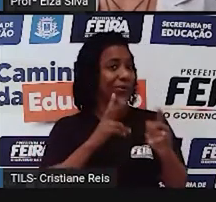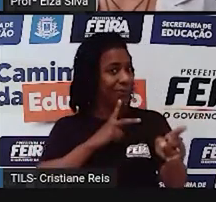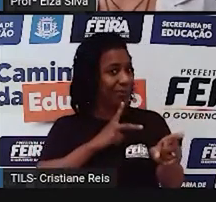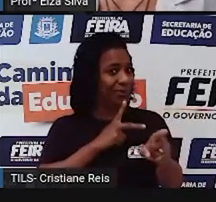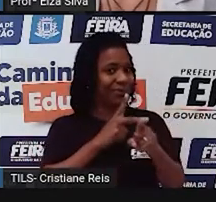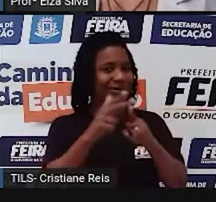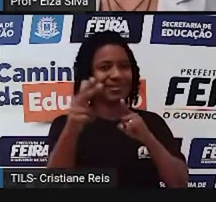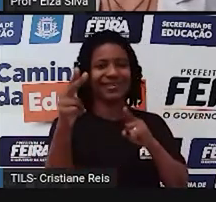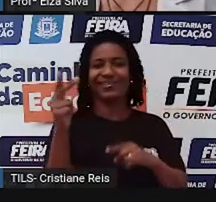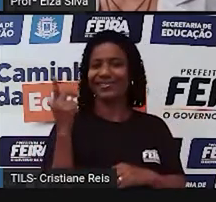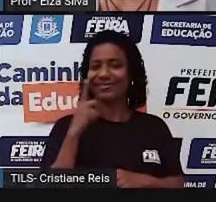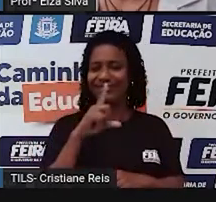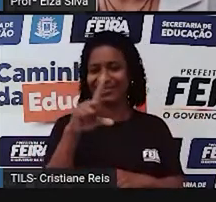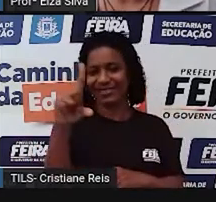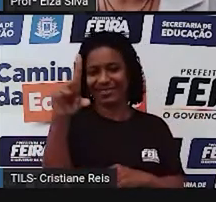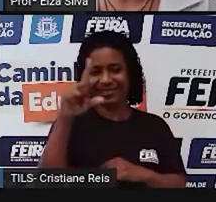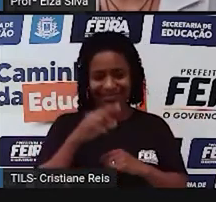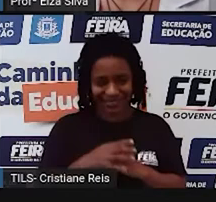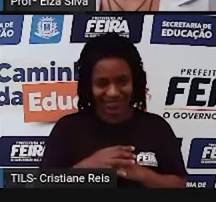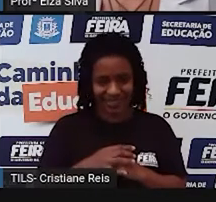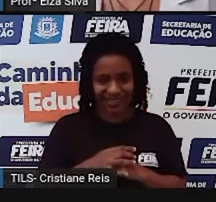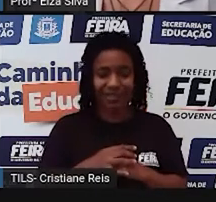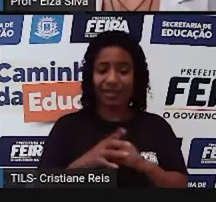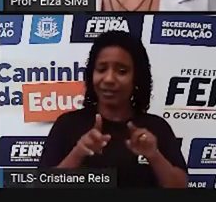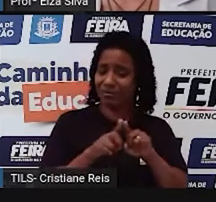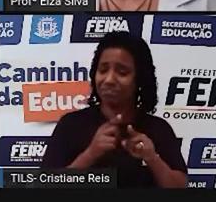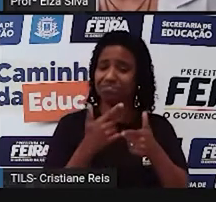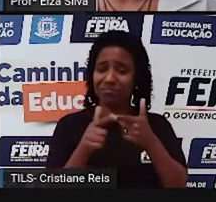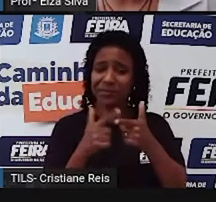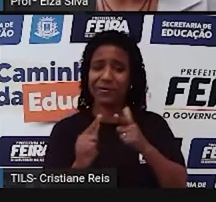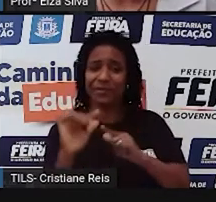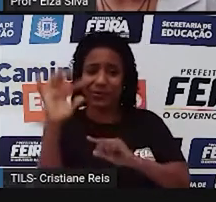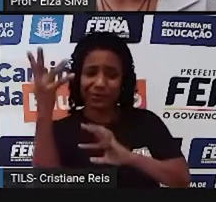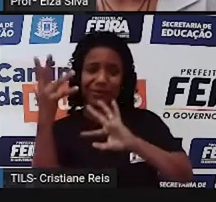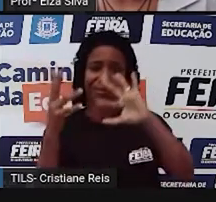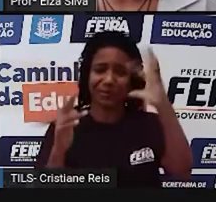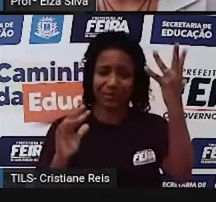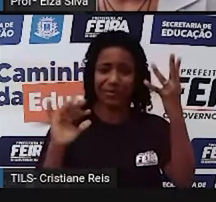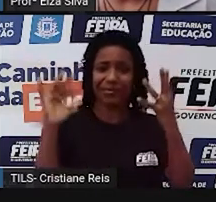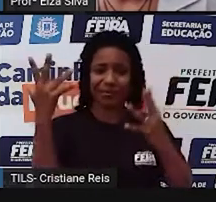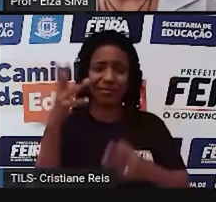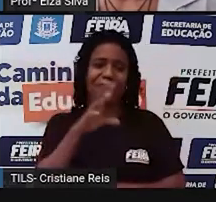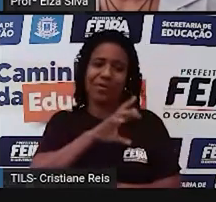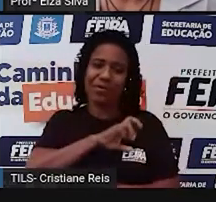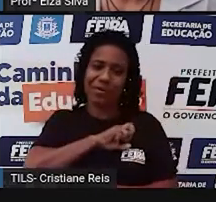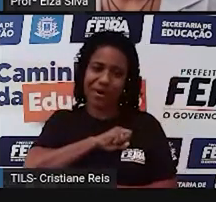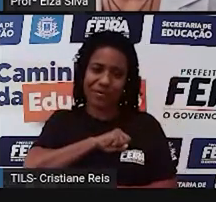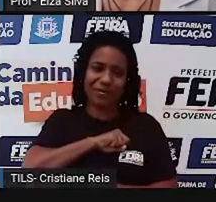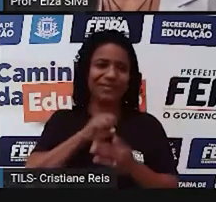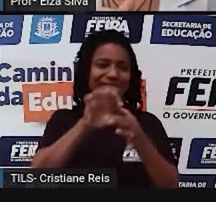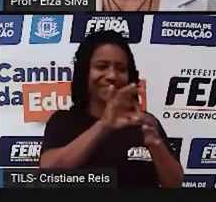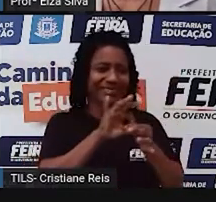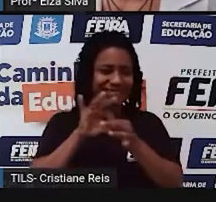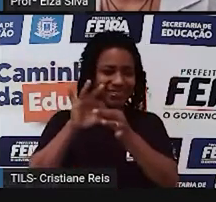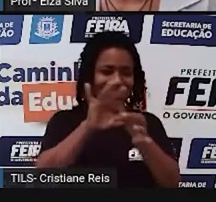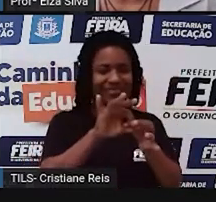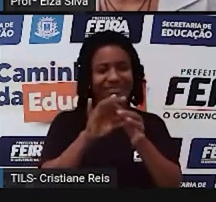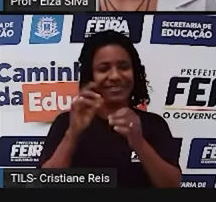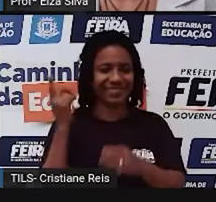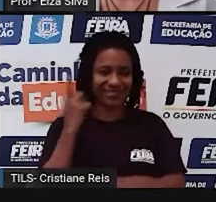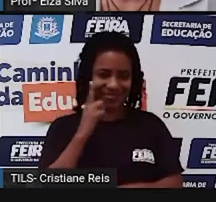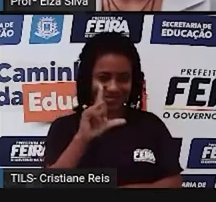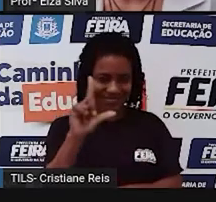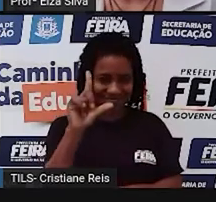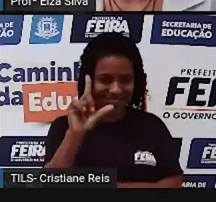deste momento e quaisquer outras dificuldades que possam surgir em nossa vida. Ok? Então vamos começar